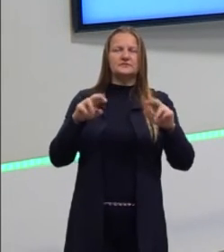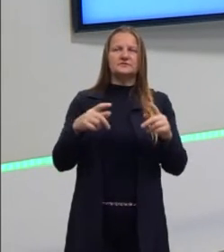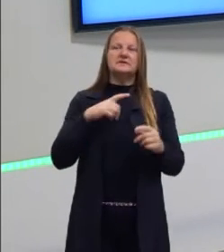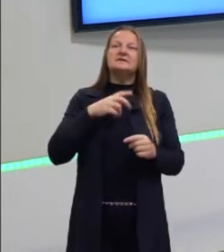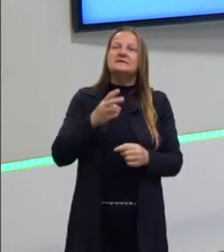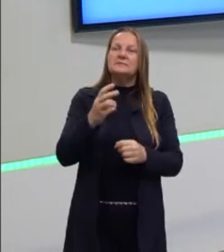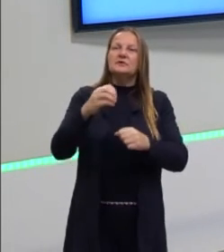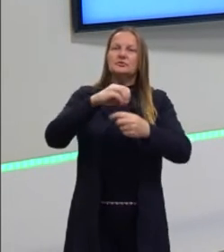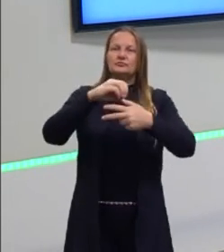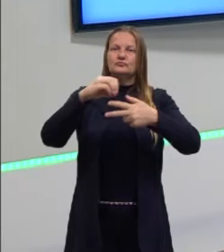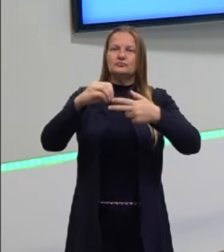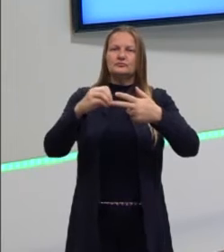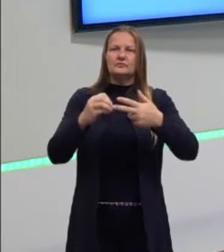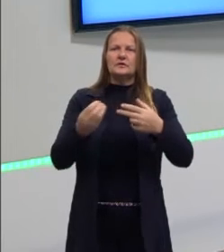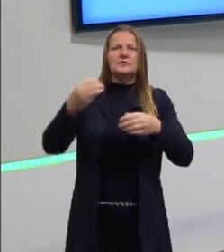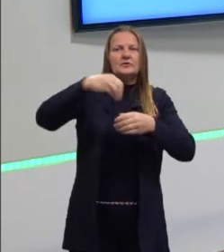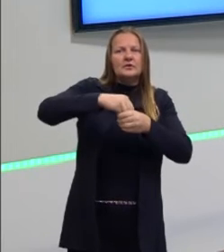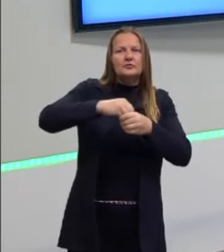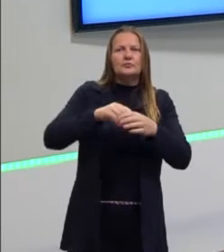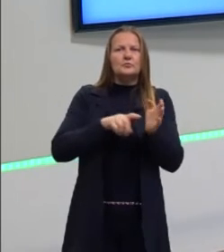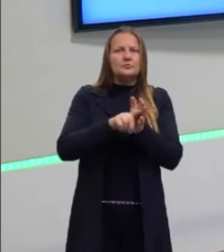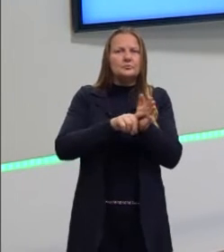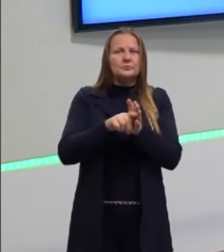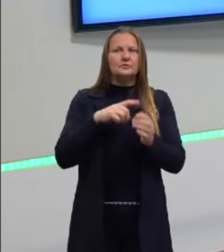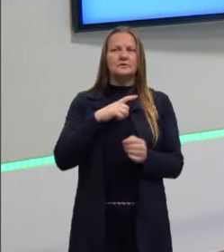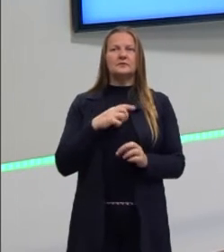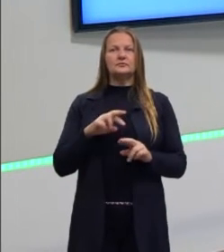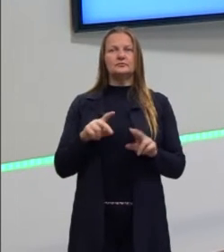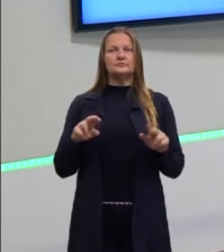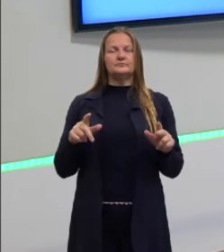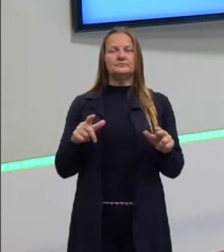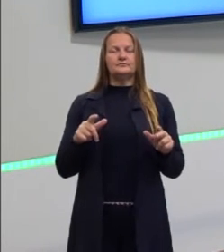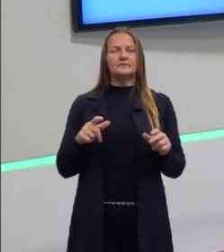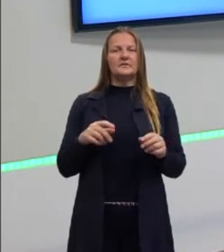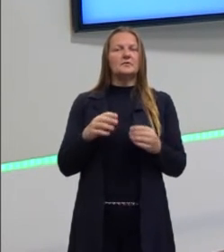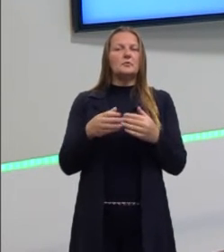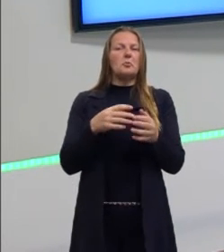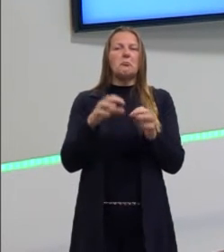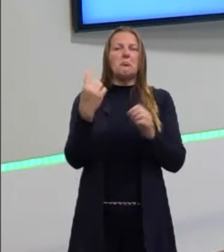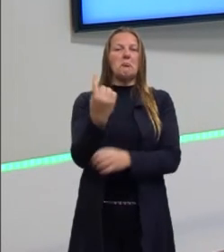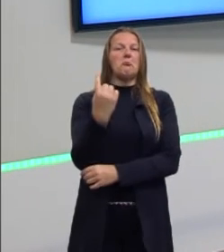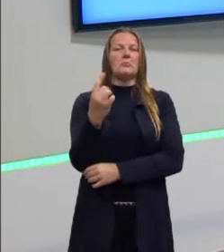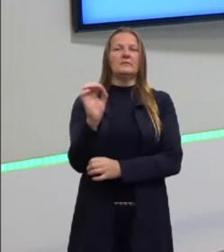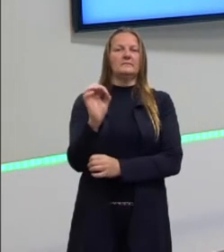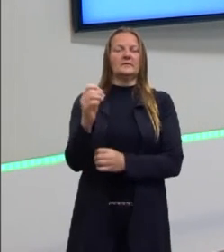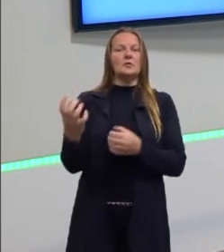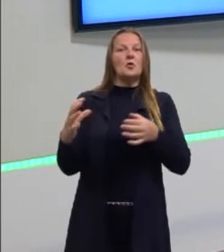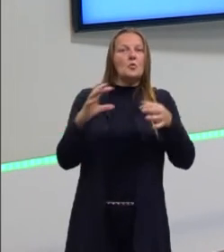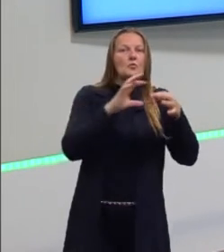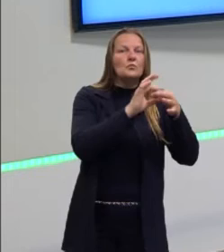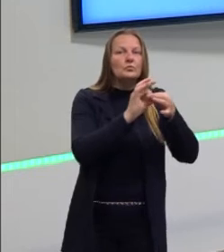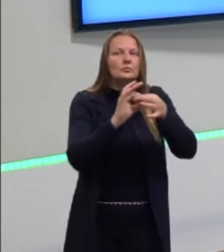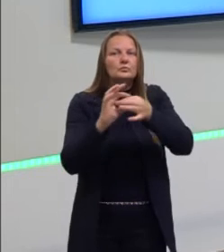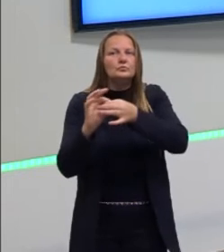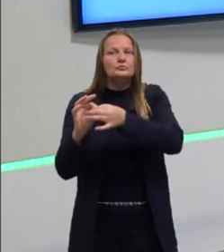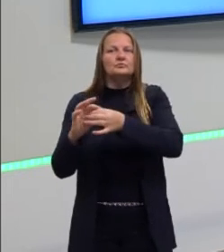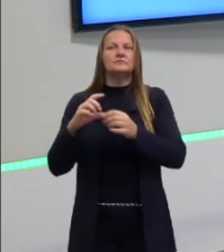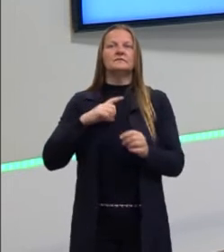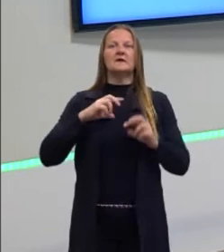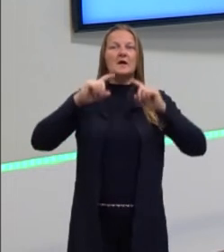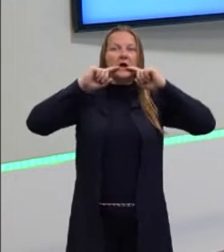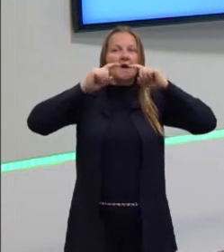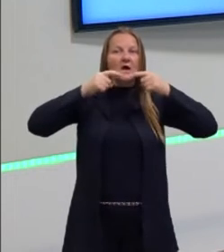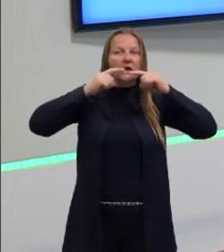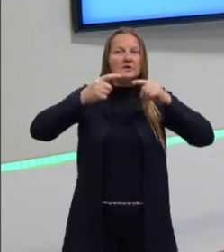traz dentro das suas questões, ele não traz de uma forma aleatória. Ele sempre traz com uma certa criticidade,